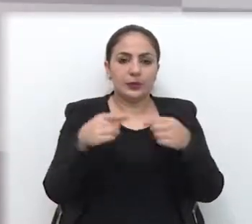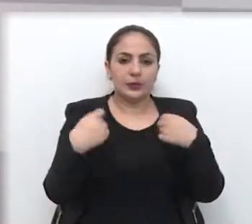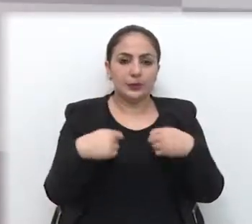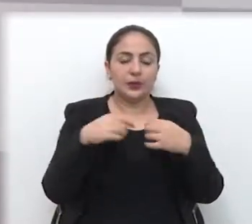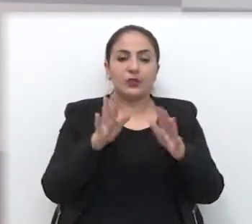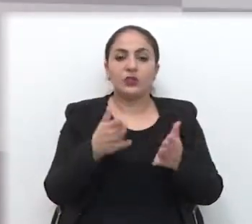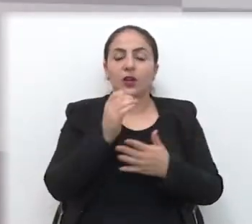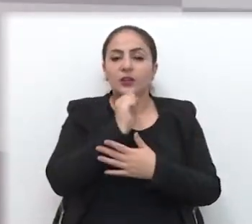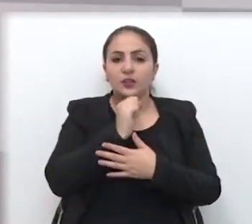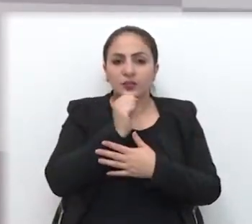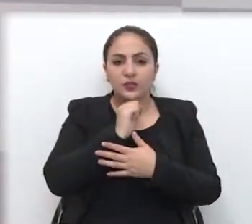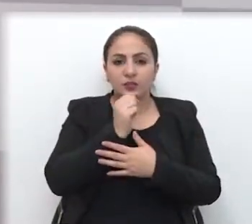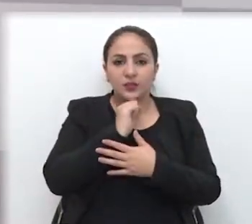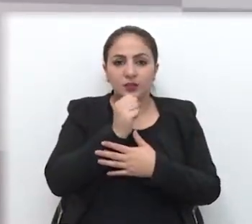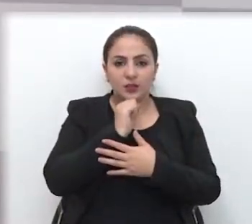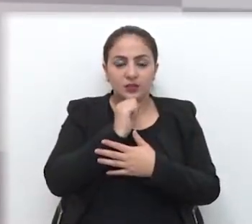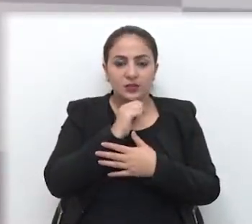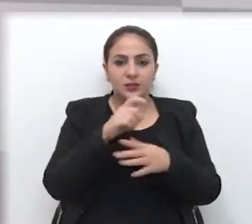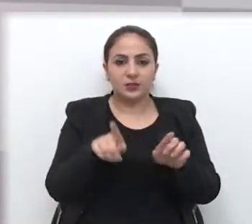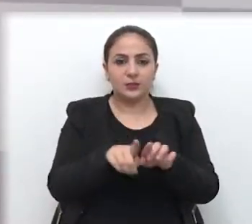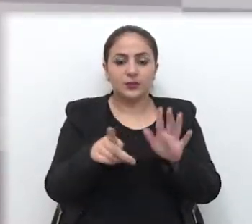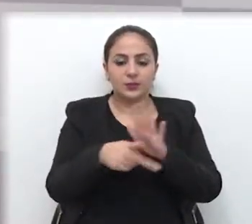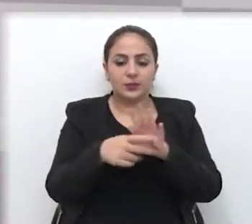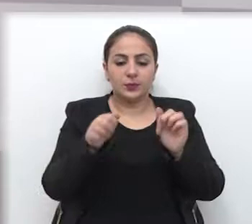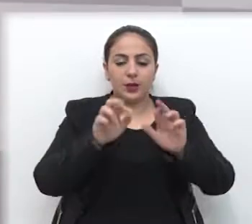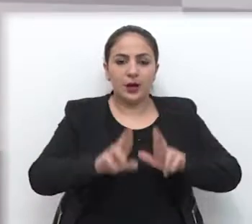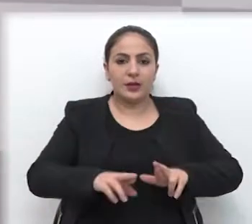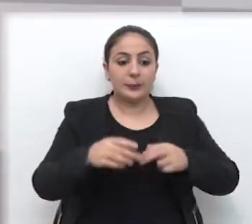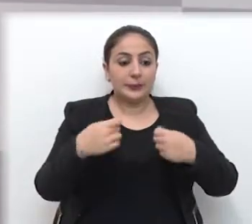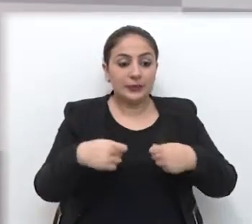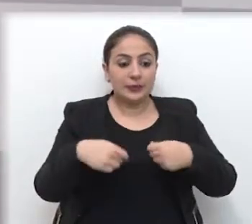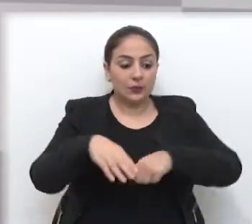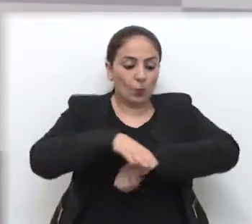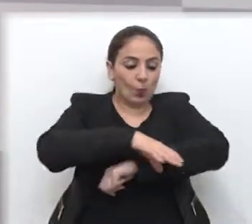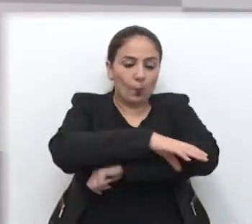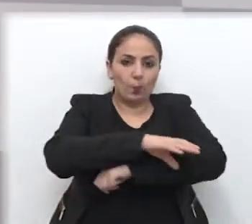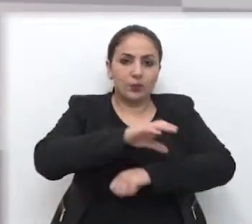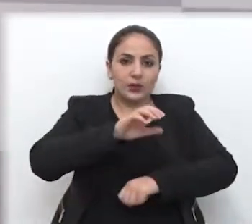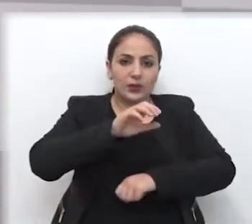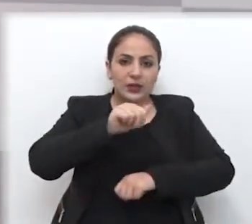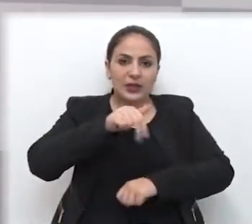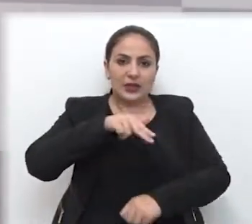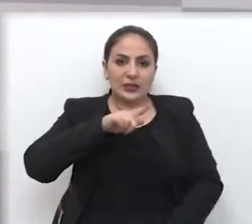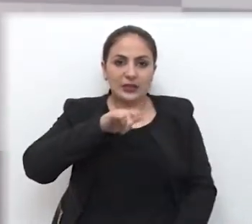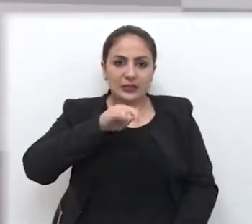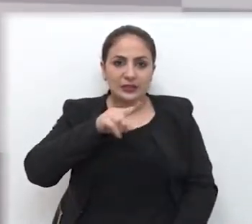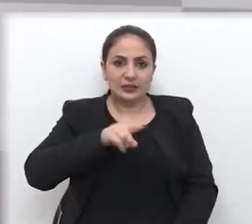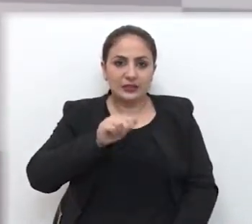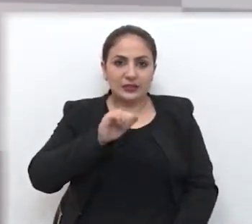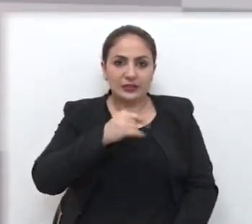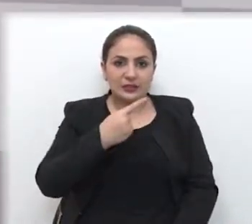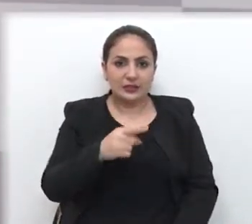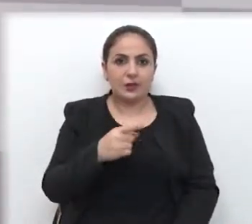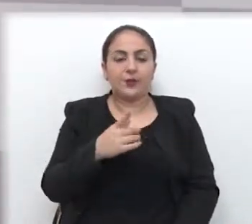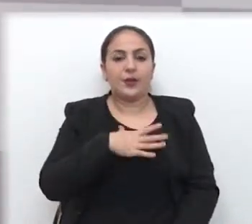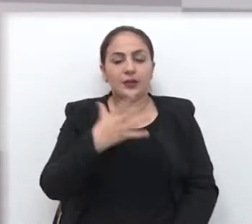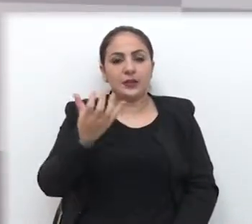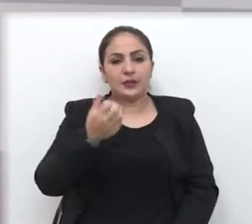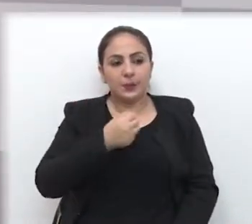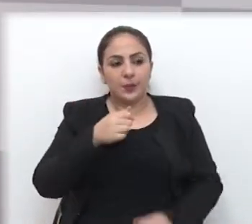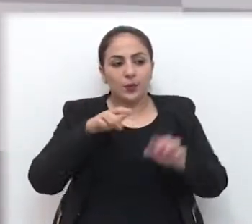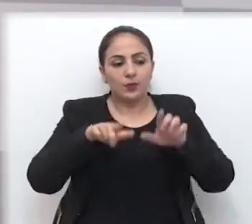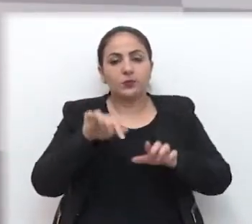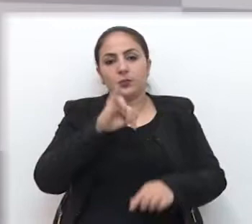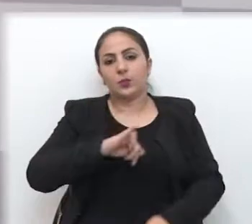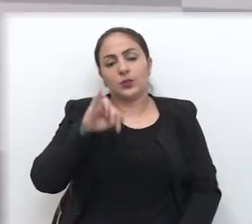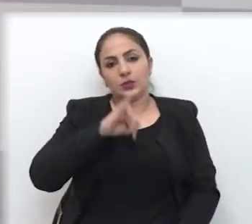demanda, que é uma demanda já antiga de uma área que precisava de canalização, porque futuramente vai receber um conjunto habitacional